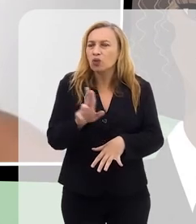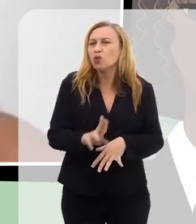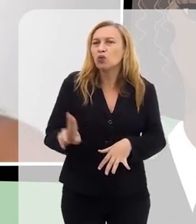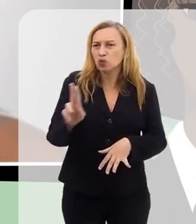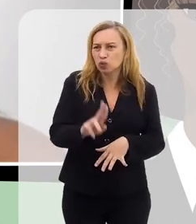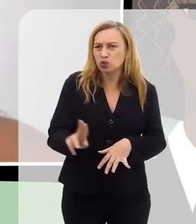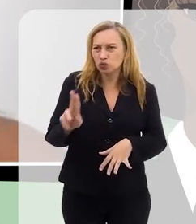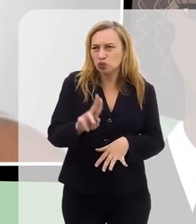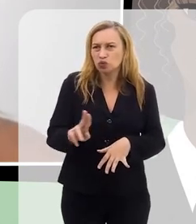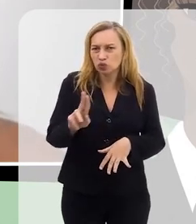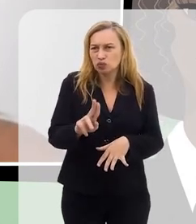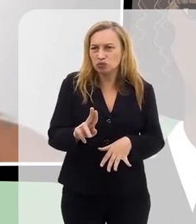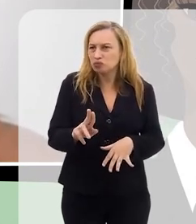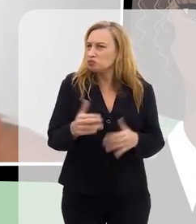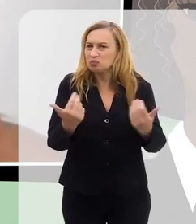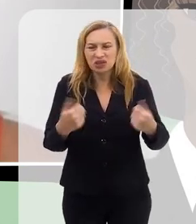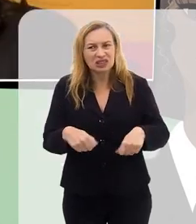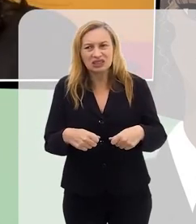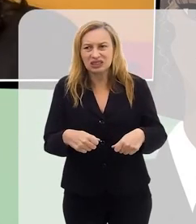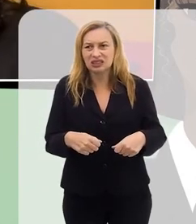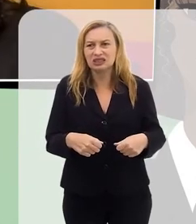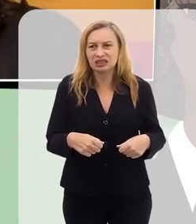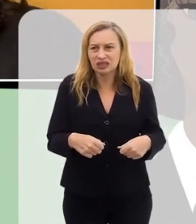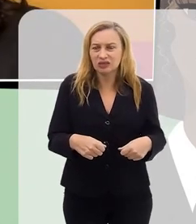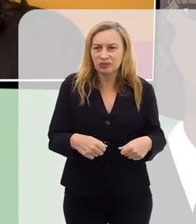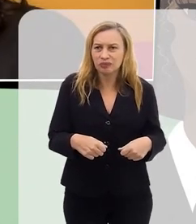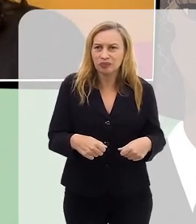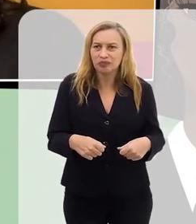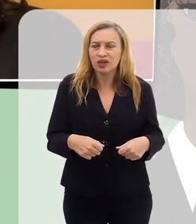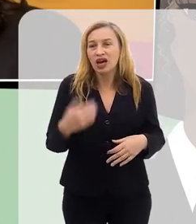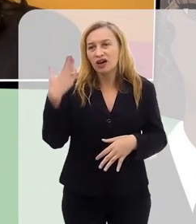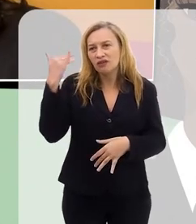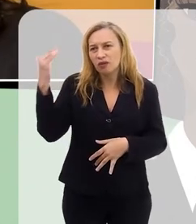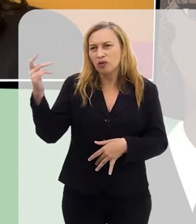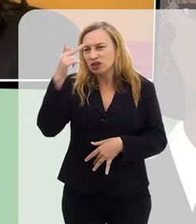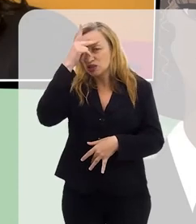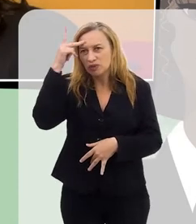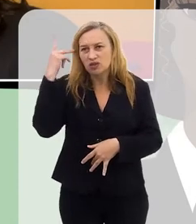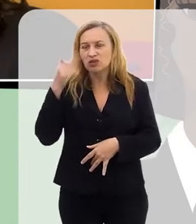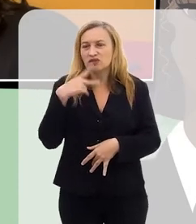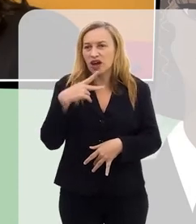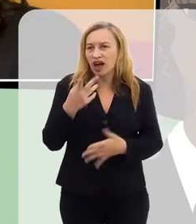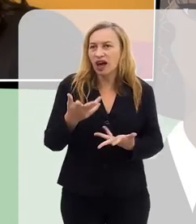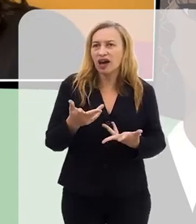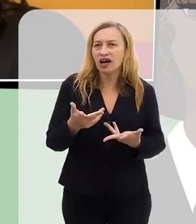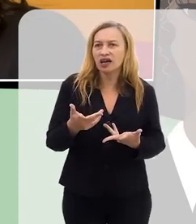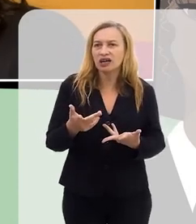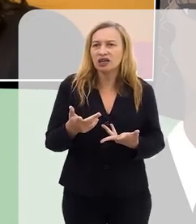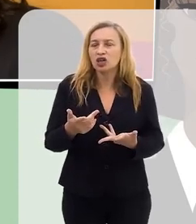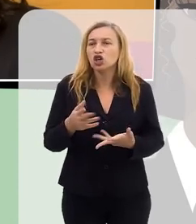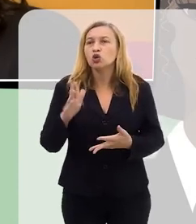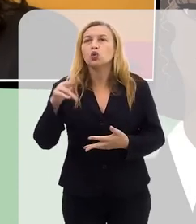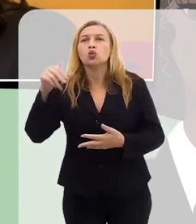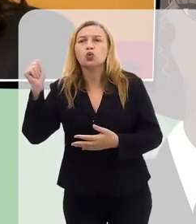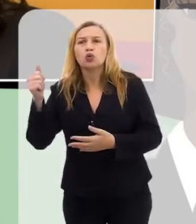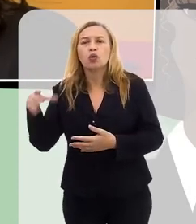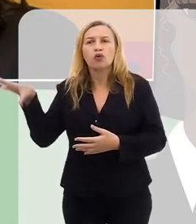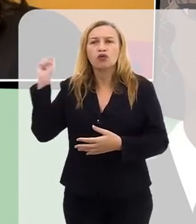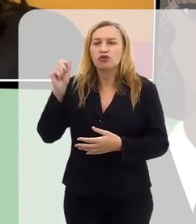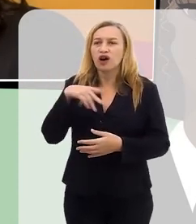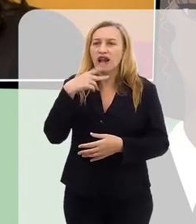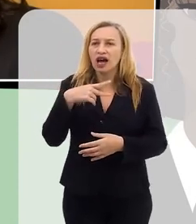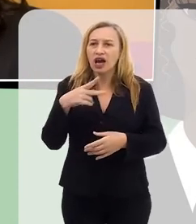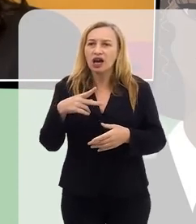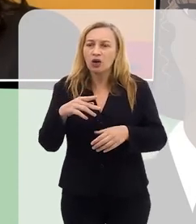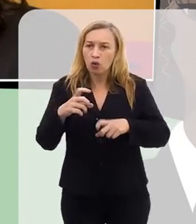utilização ali da episiotomia, o cristelé, que é muito famoso, as pessoas não sabem o nome, né, mas pra quem nunca ouviu falar,